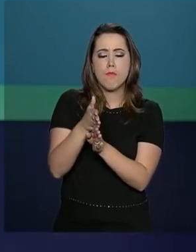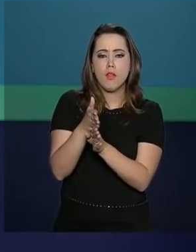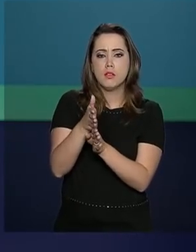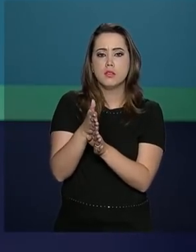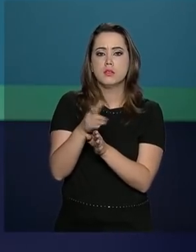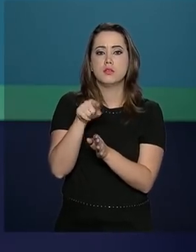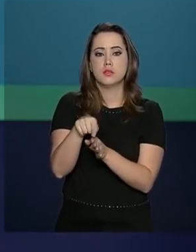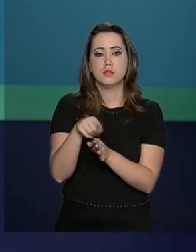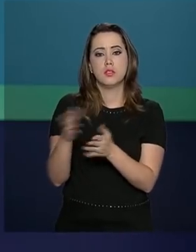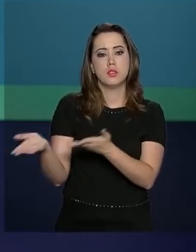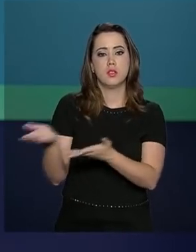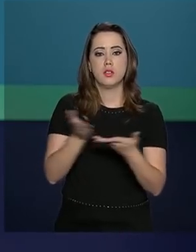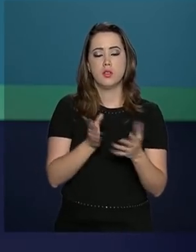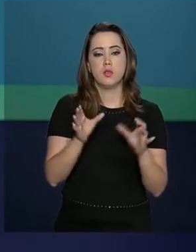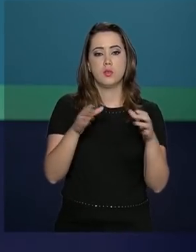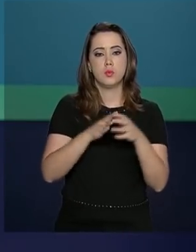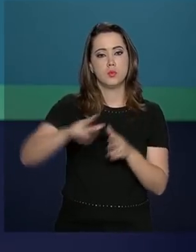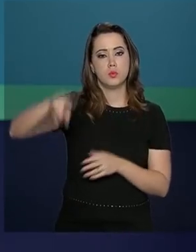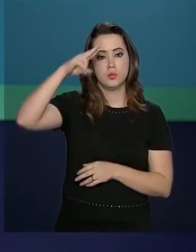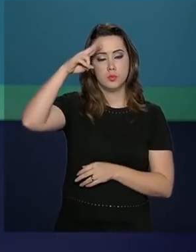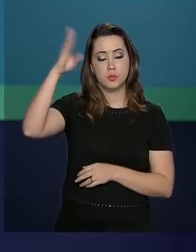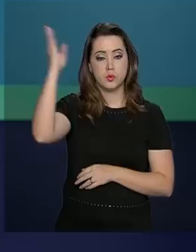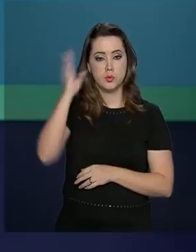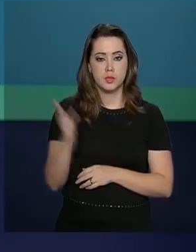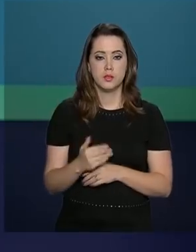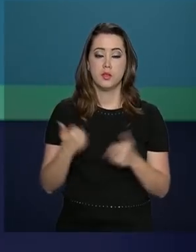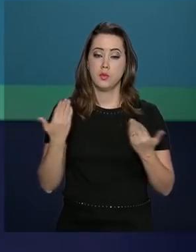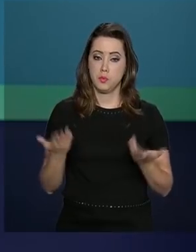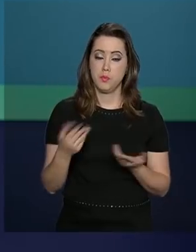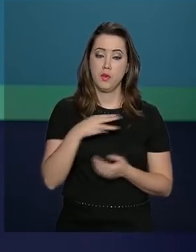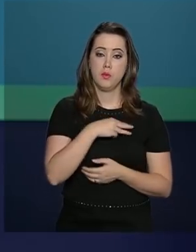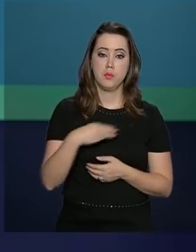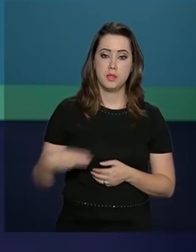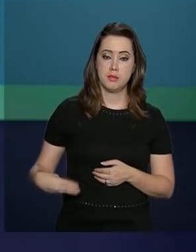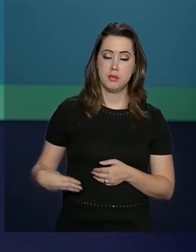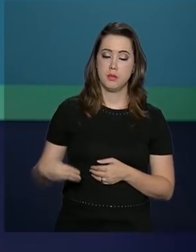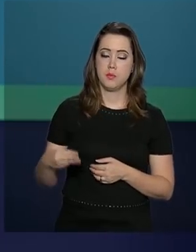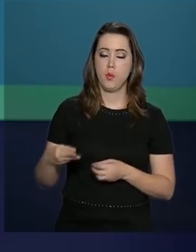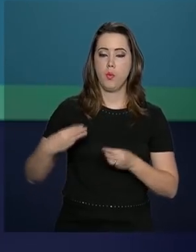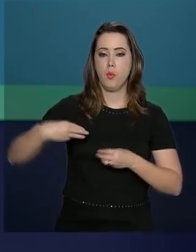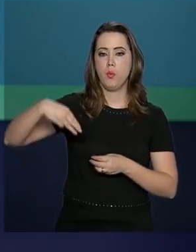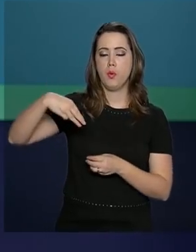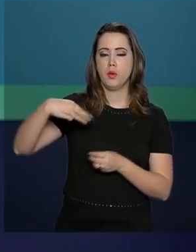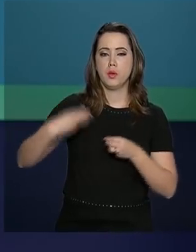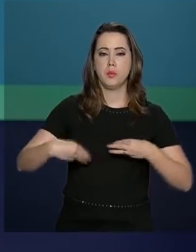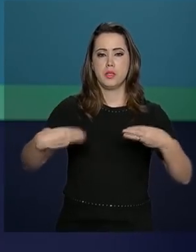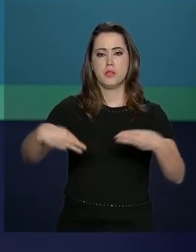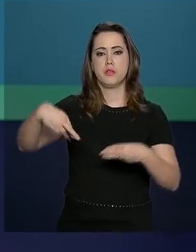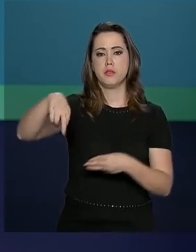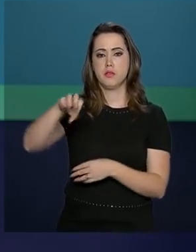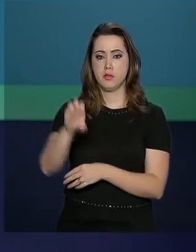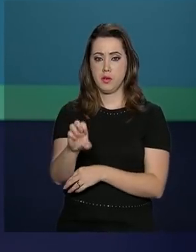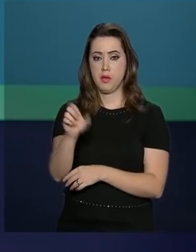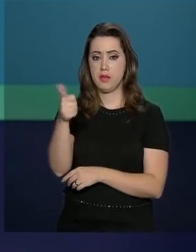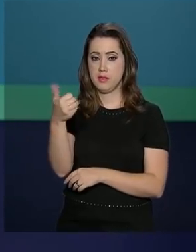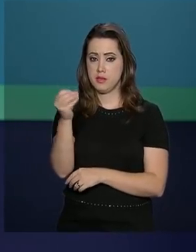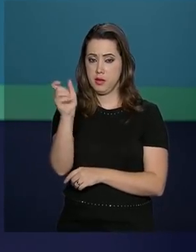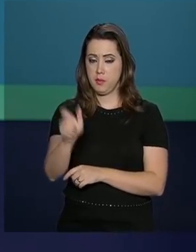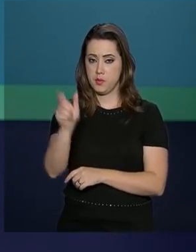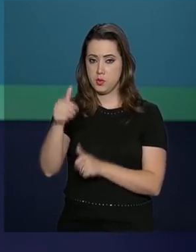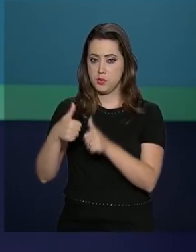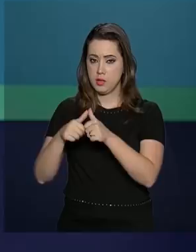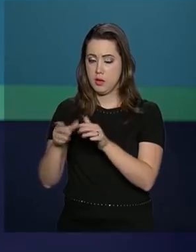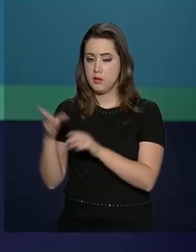e acolhidas pelo Exército Brasileiro. Segundo o Ministério das Relações Exteriores, os 100 brasileiros que estavam